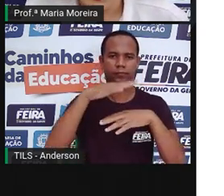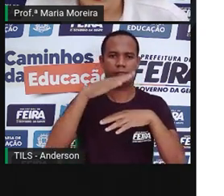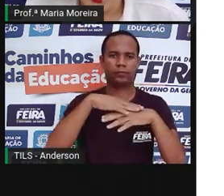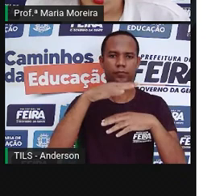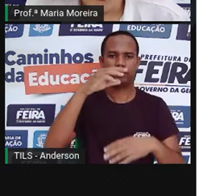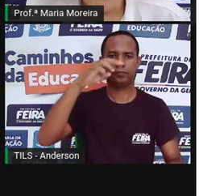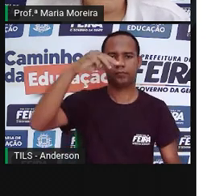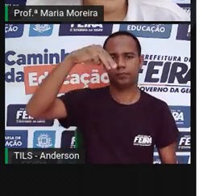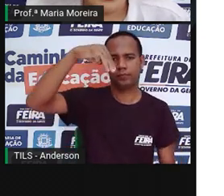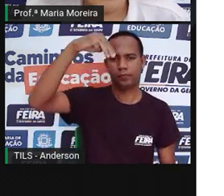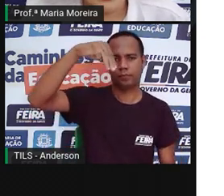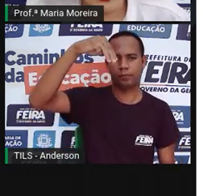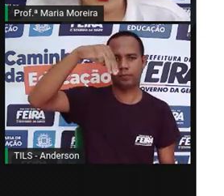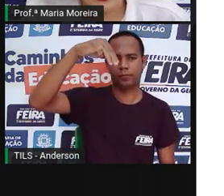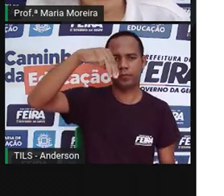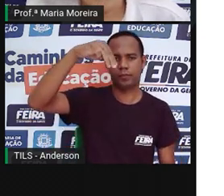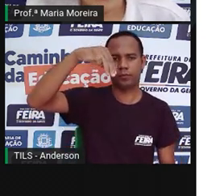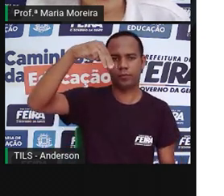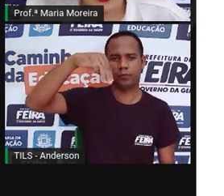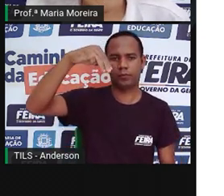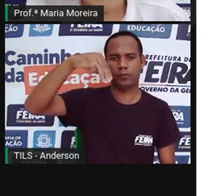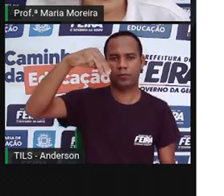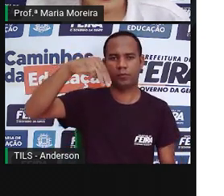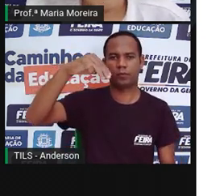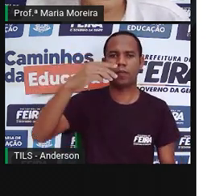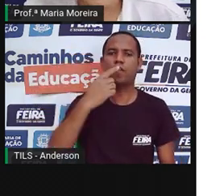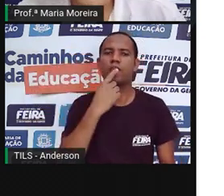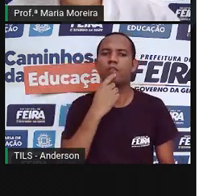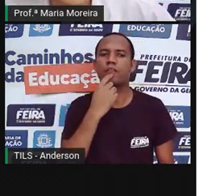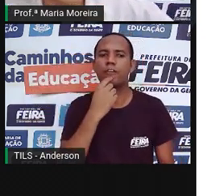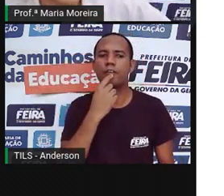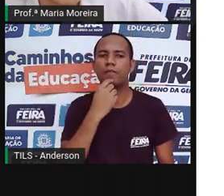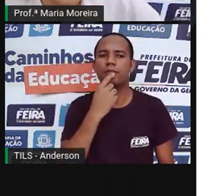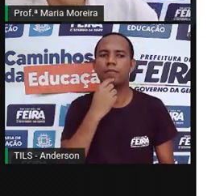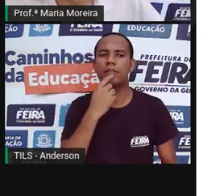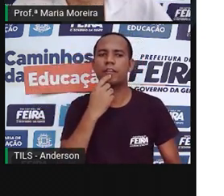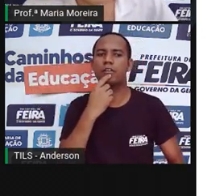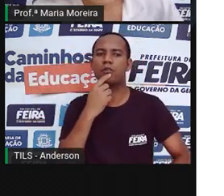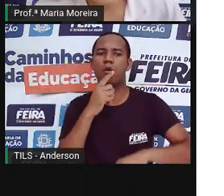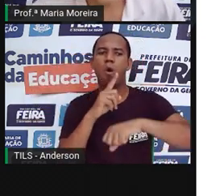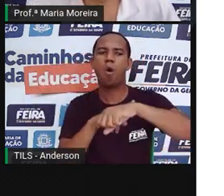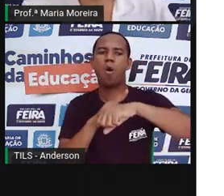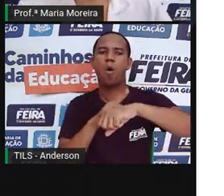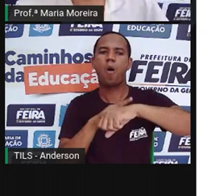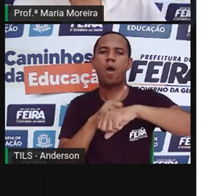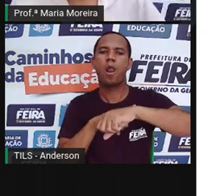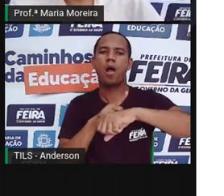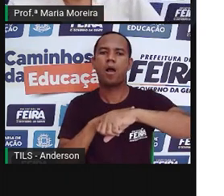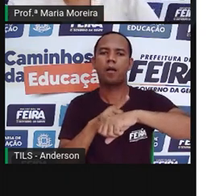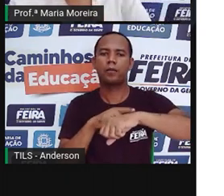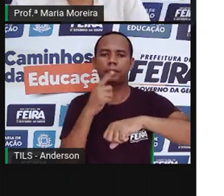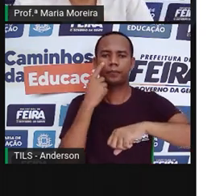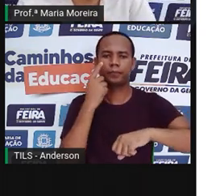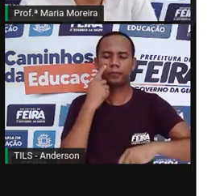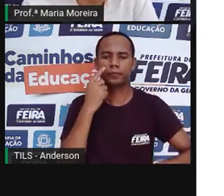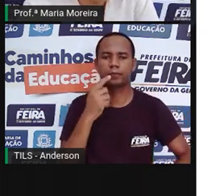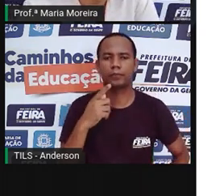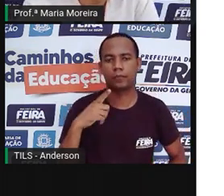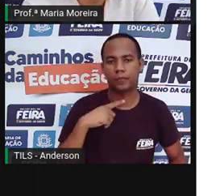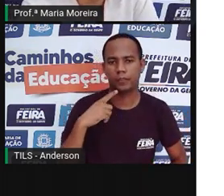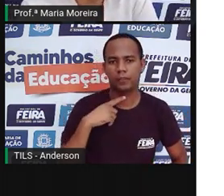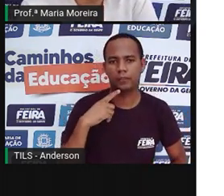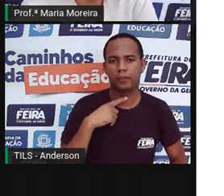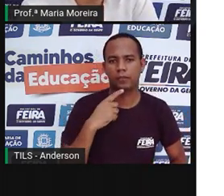os minutos. O ponteiro menor, que é o vermelho, vai marcar o quê? As horas. Então, vamos lá. Eu tenho